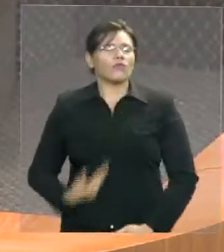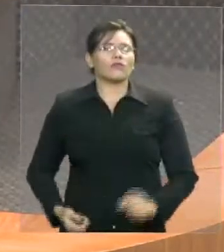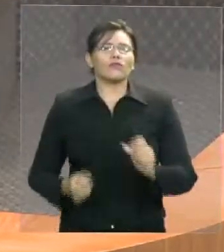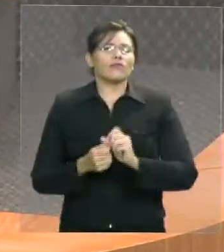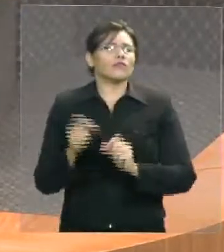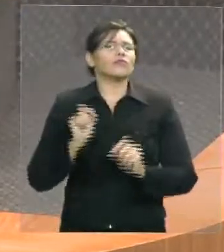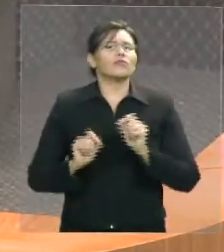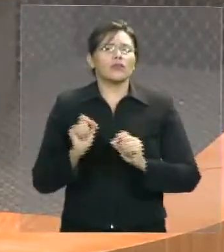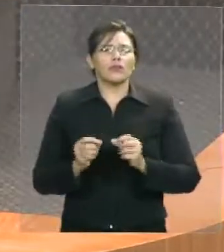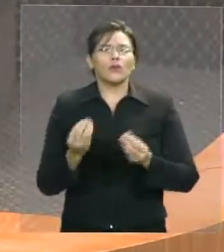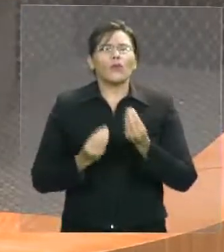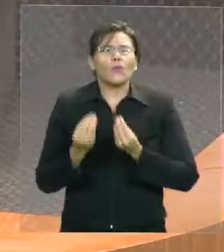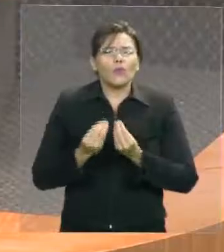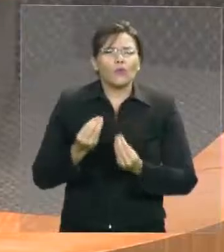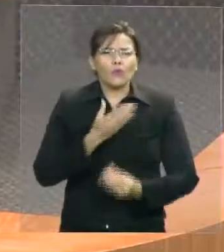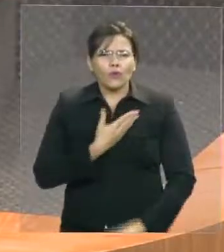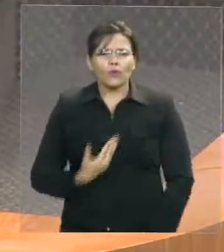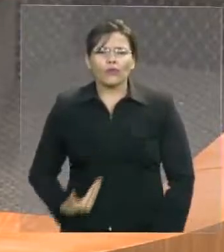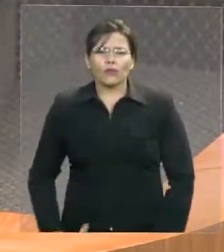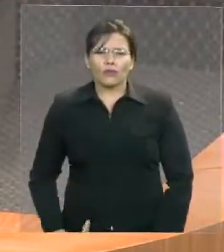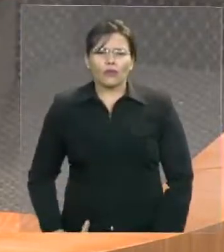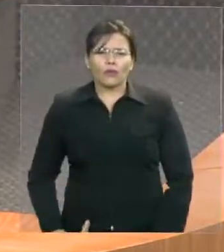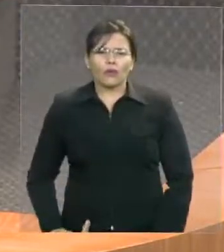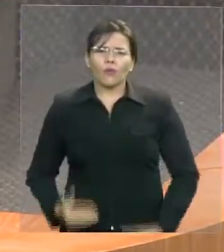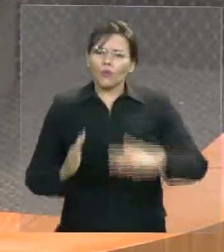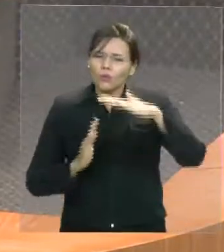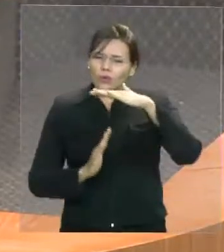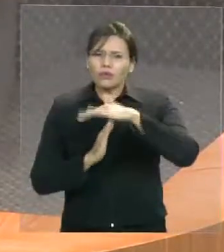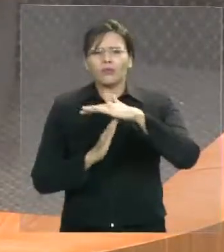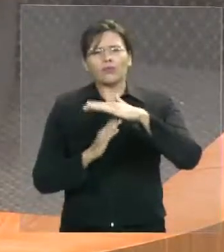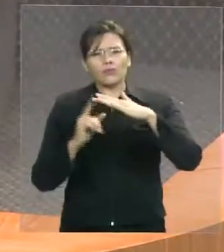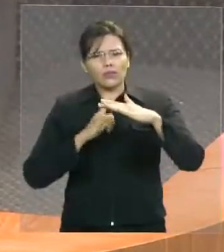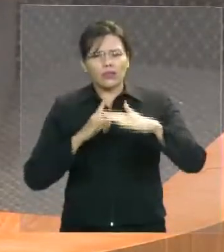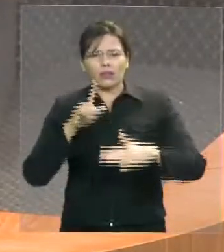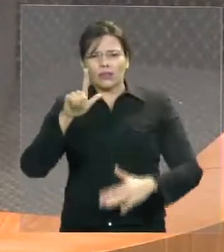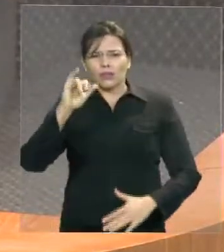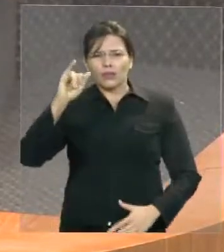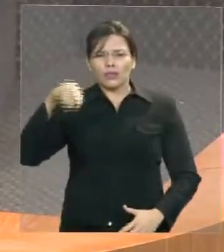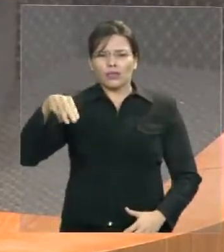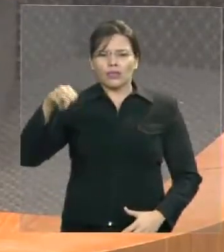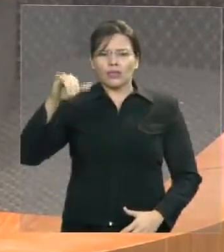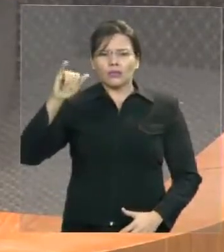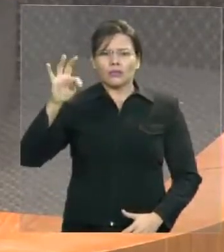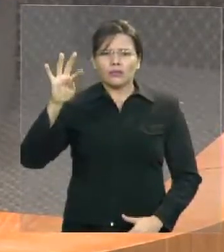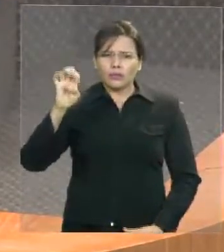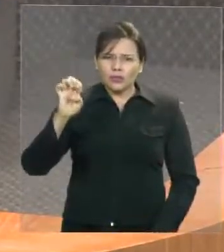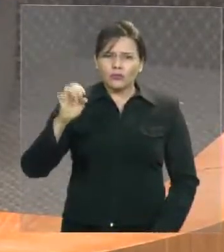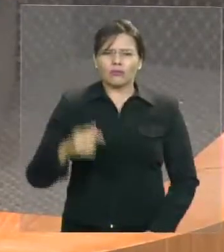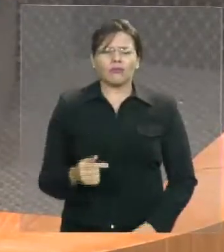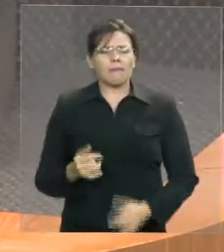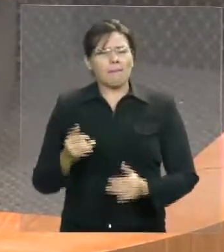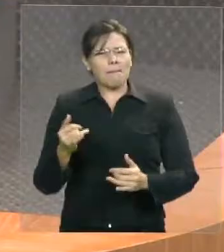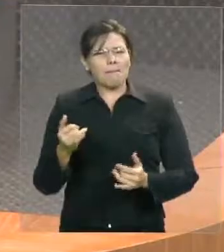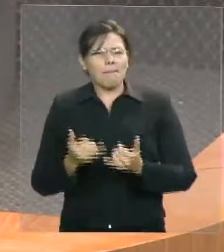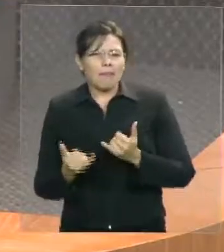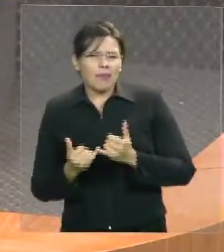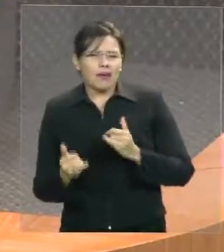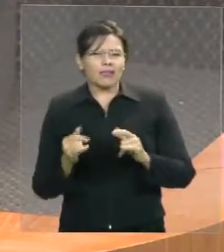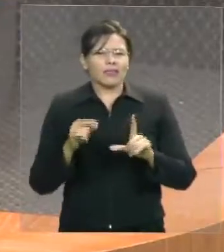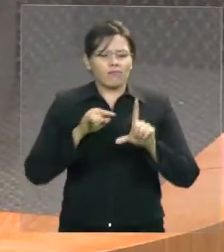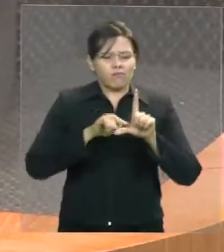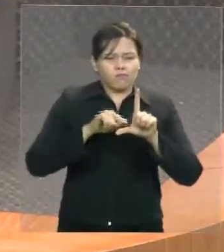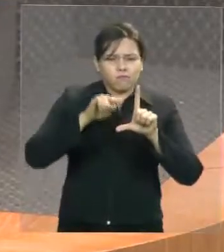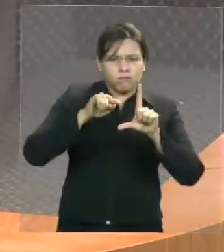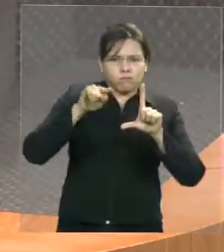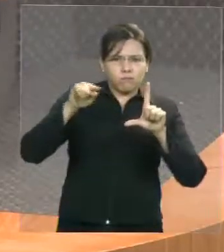fez? Como que o governador aumentou este limite? Sem dar o que realmente os servidores estão procurando. Sem